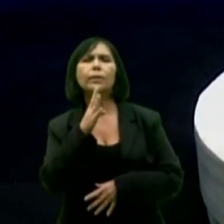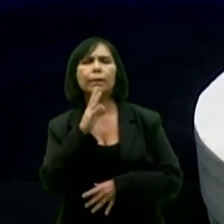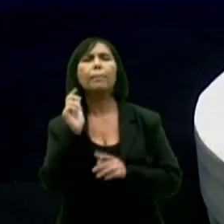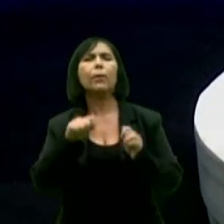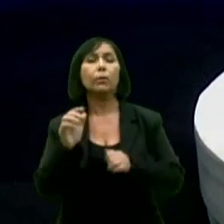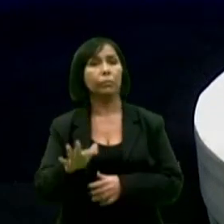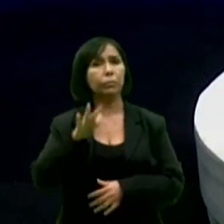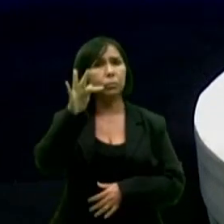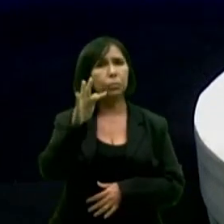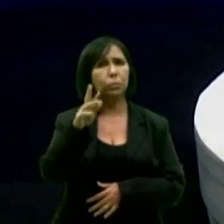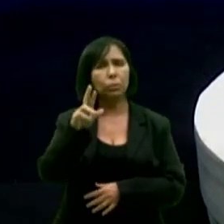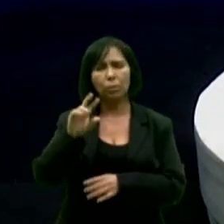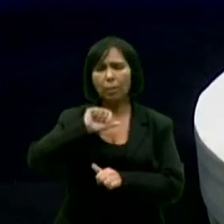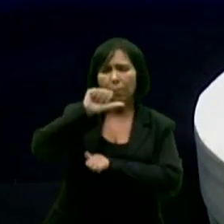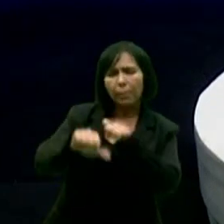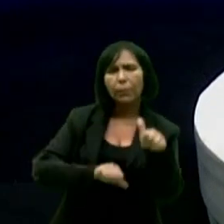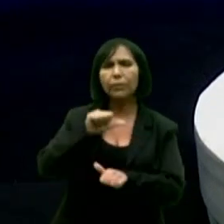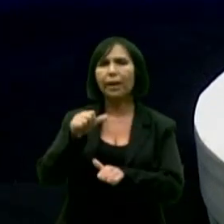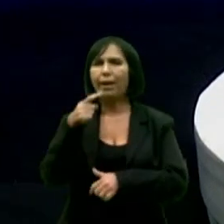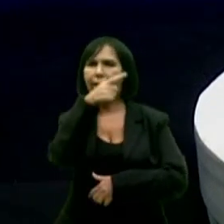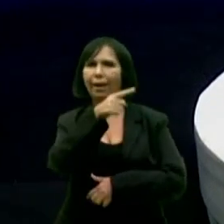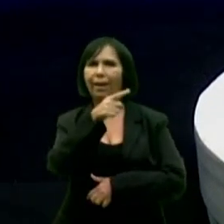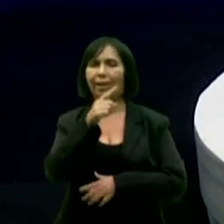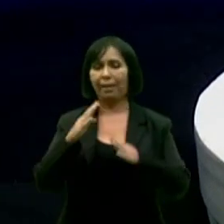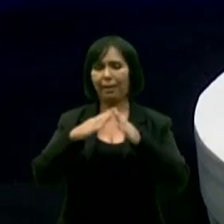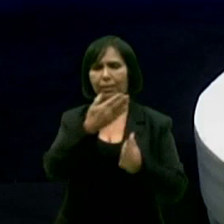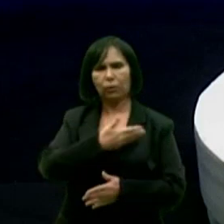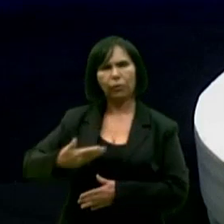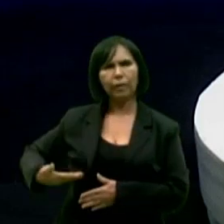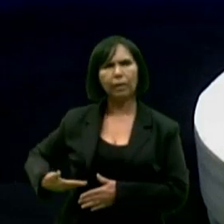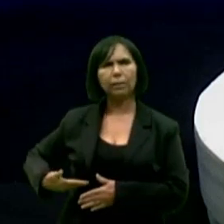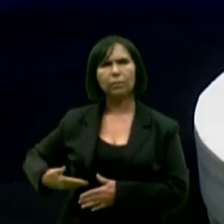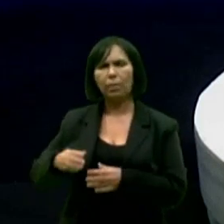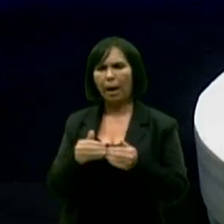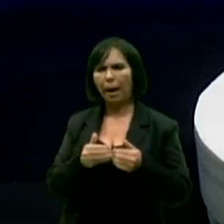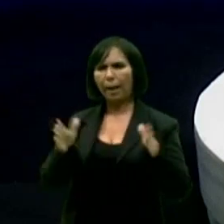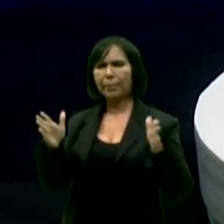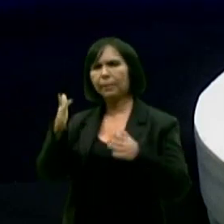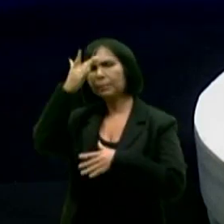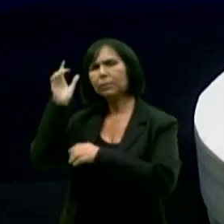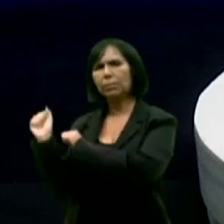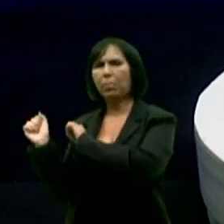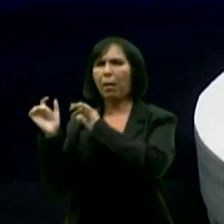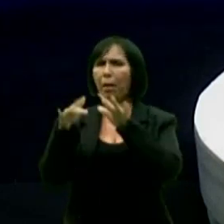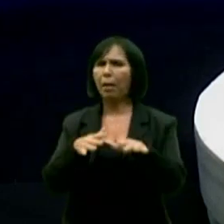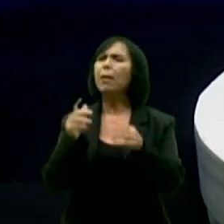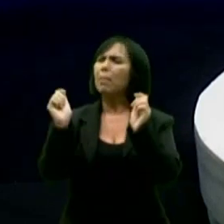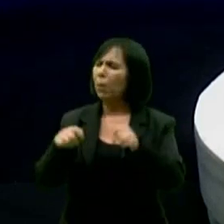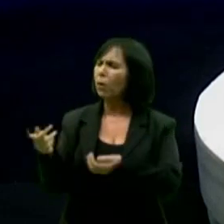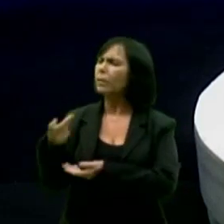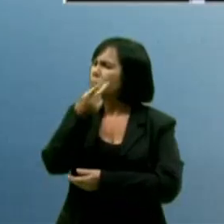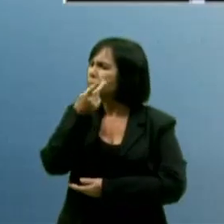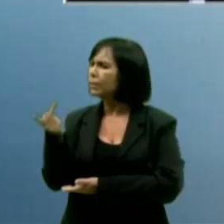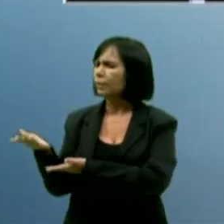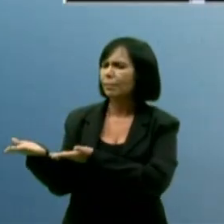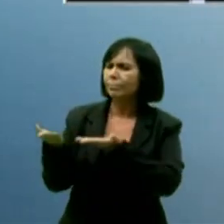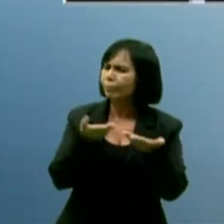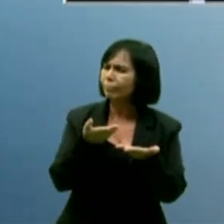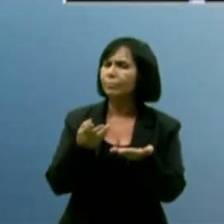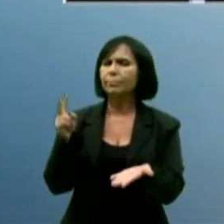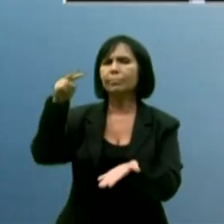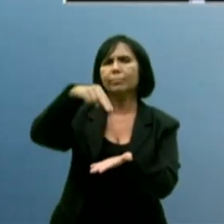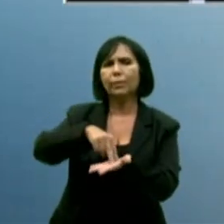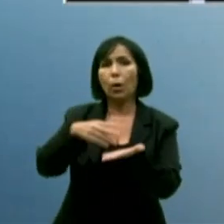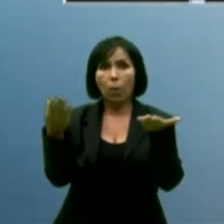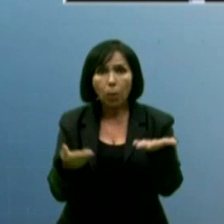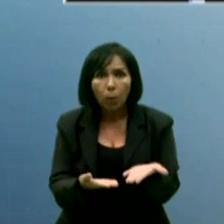estado. Nós não temos absolutamente nada a esconder na granja. Aliás, eu convido até você visitar a granja para você entender como